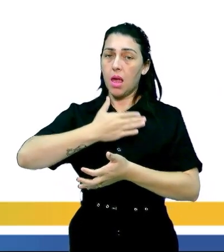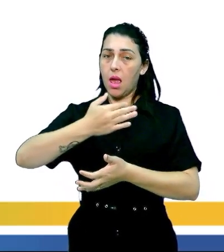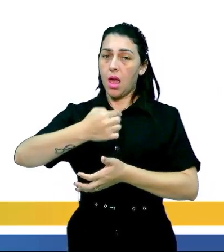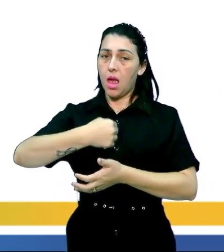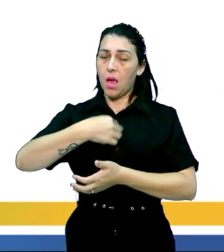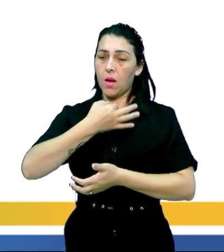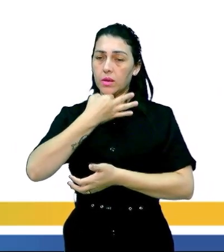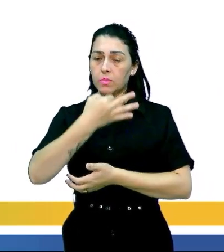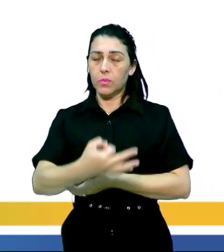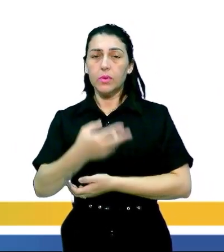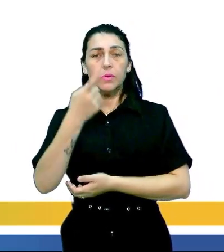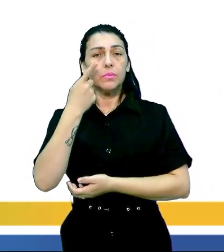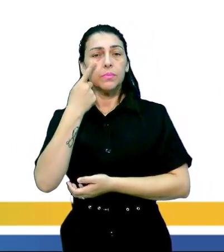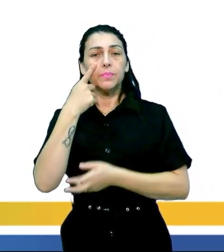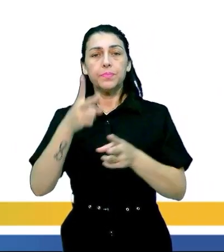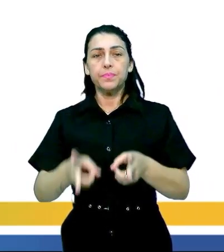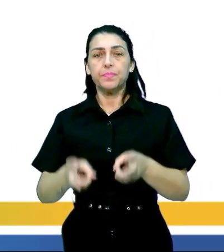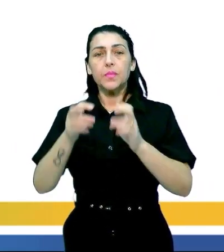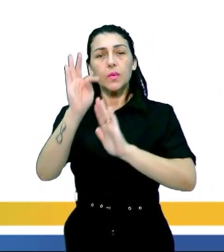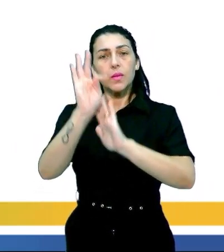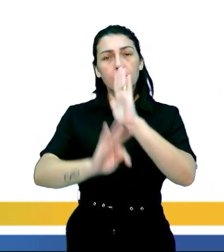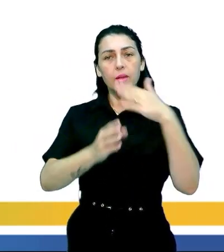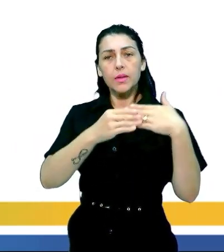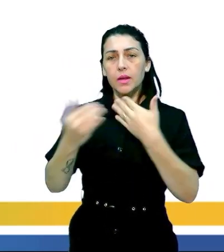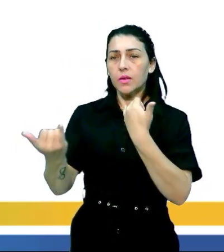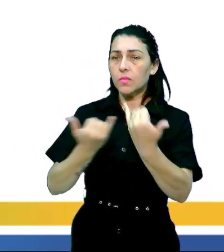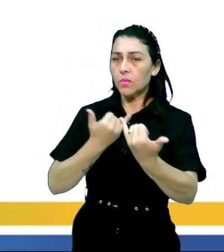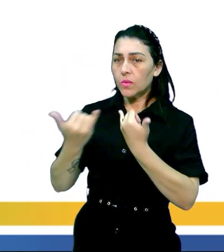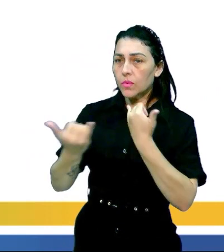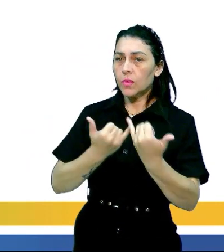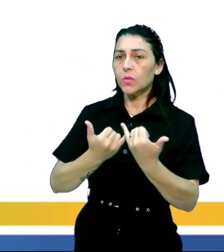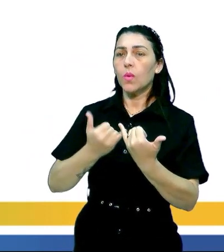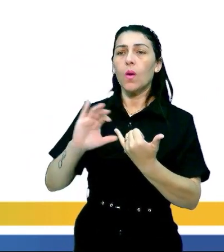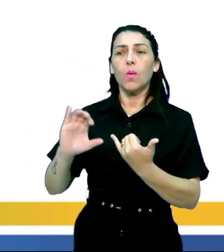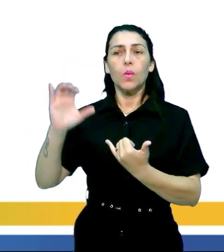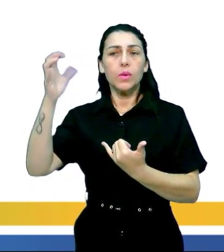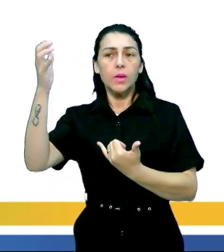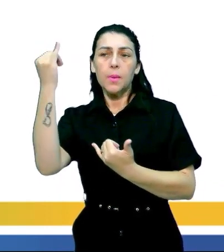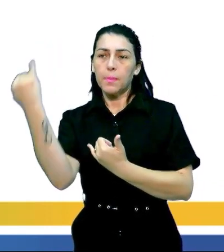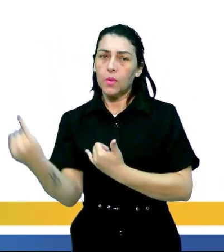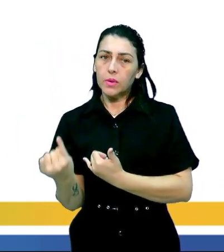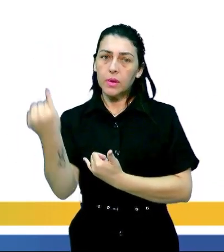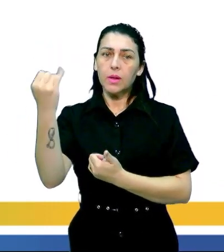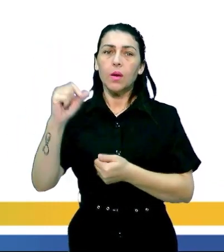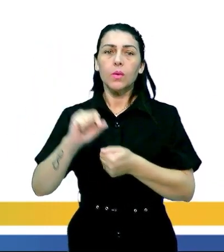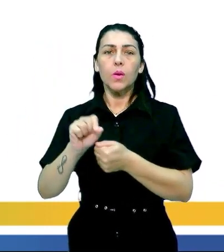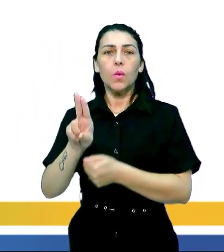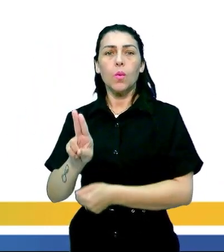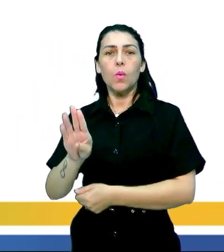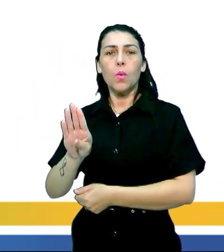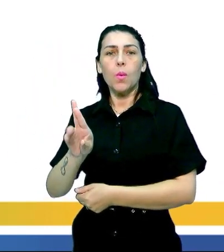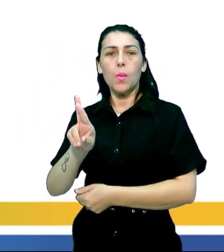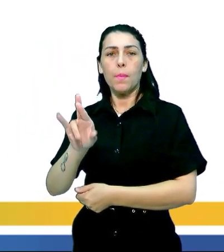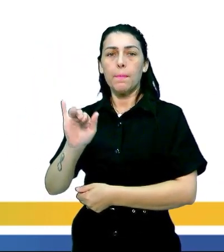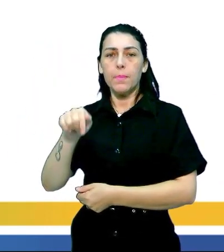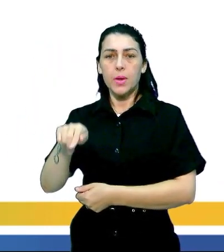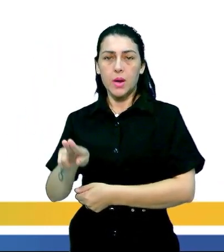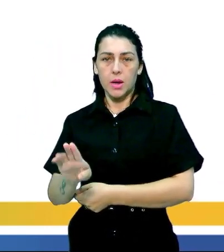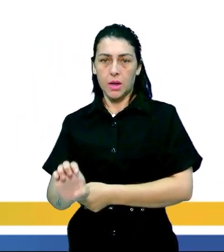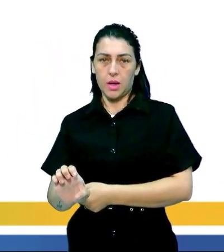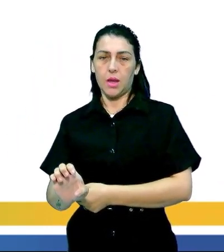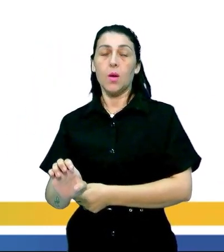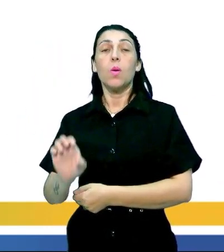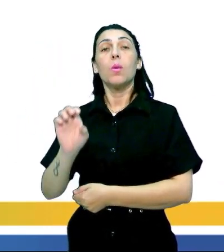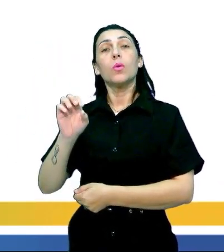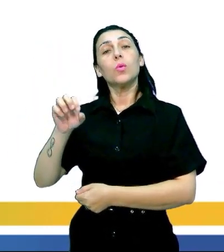então observe aí o texto traz informações acerca de um evento de grande importância ocorrido em um bric